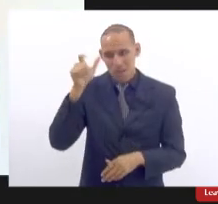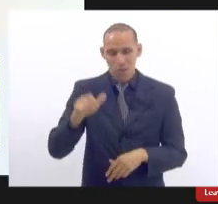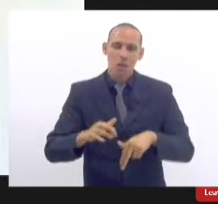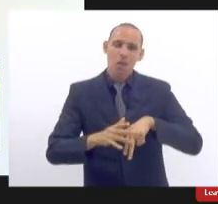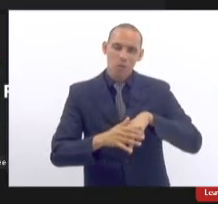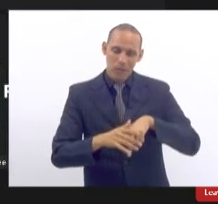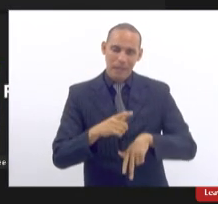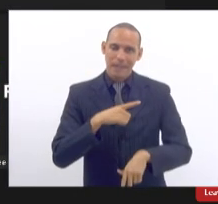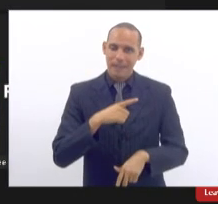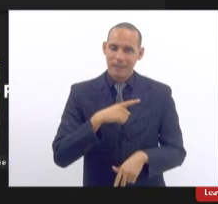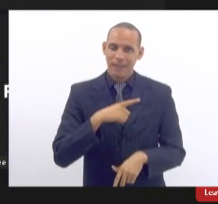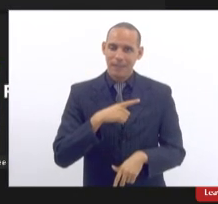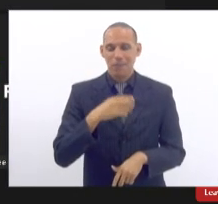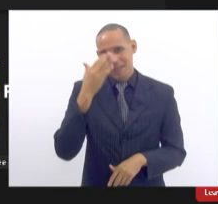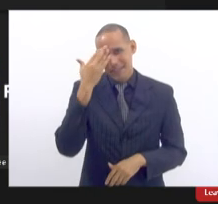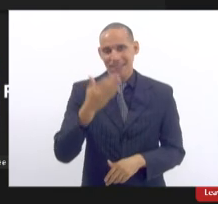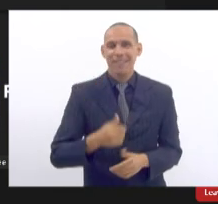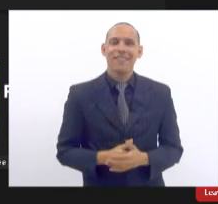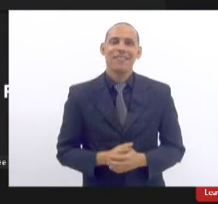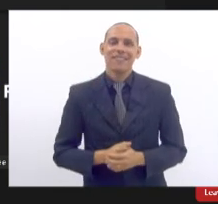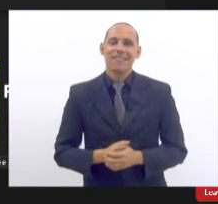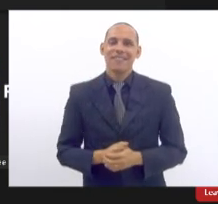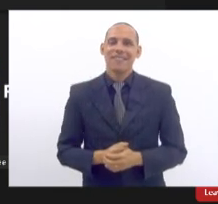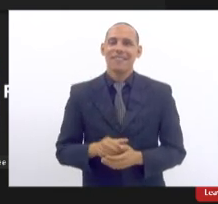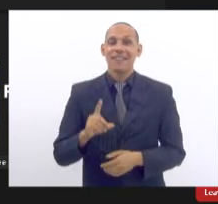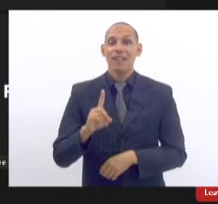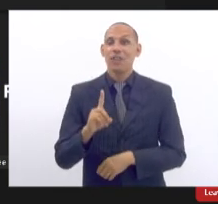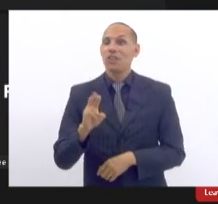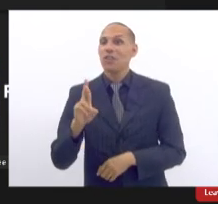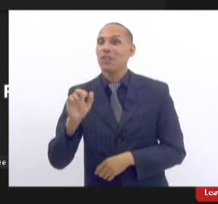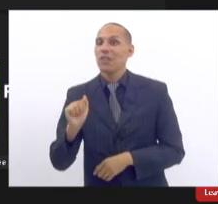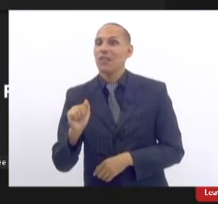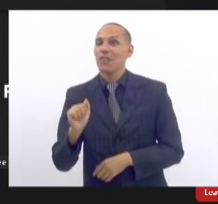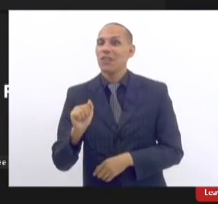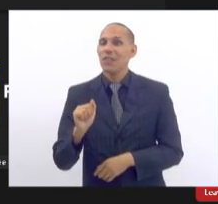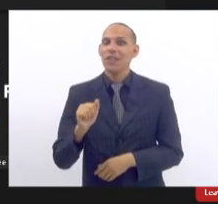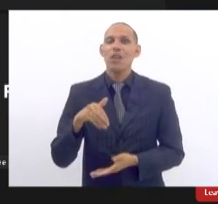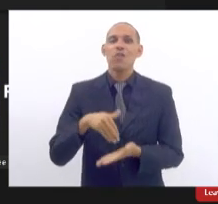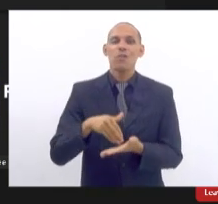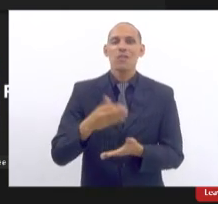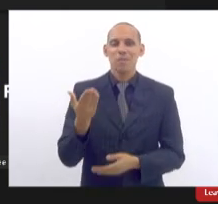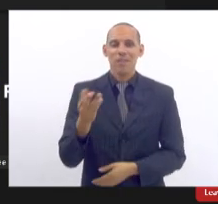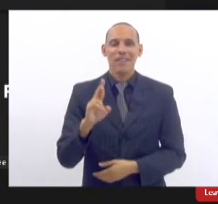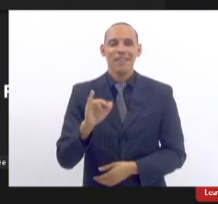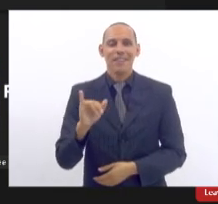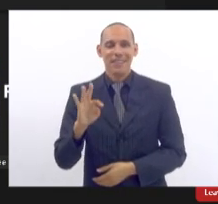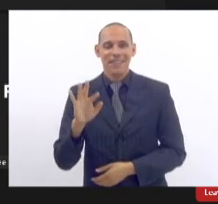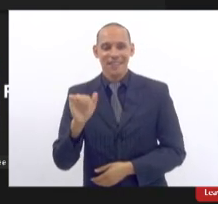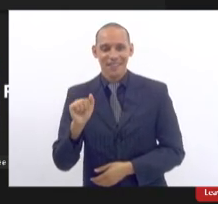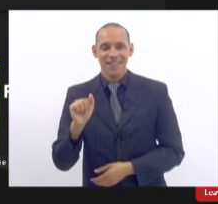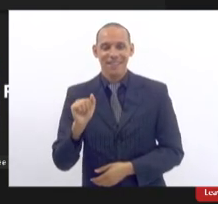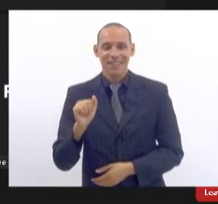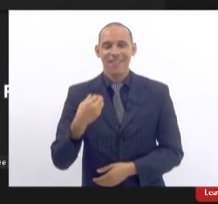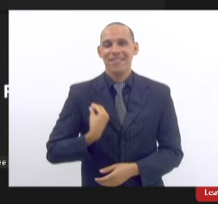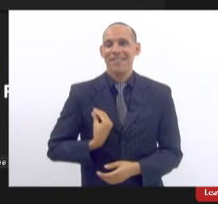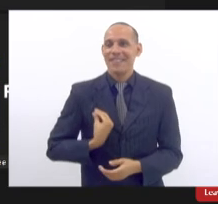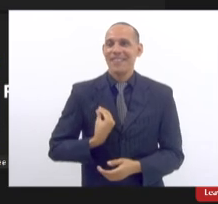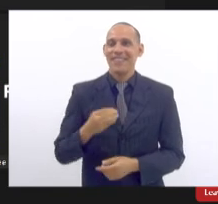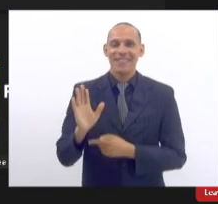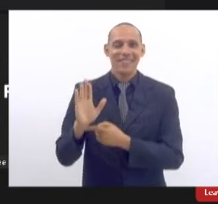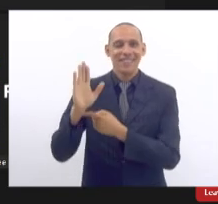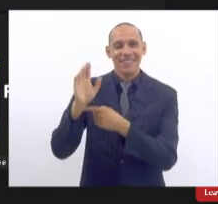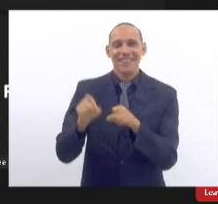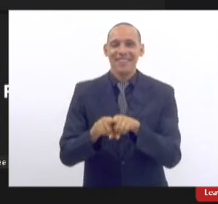implante muito obrigada doutora Angela a última intervenção é da Rita Soares que está aqui querendo dar